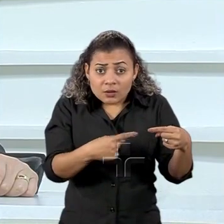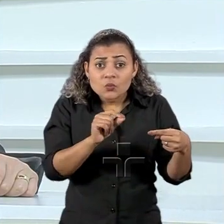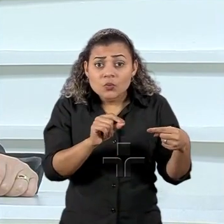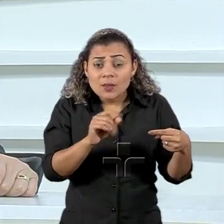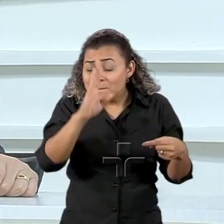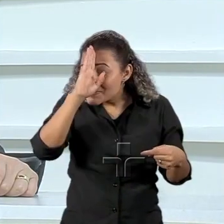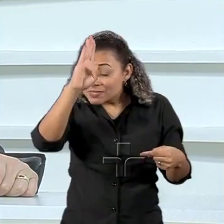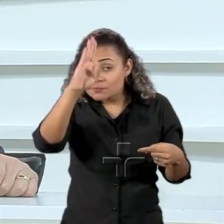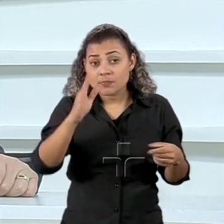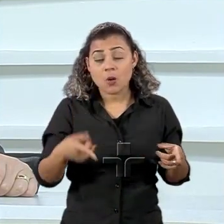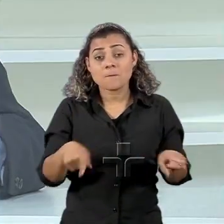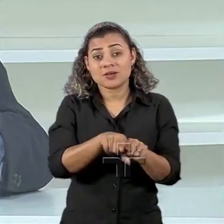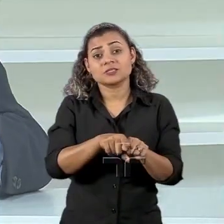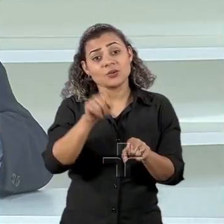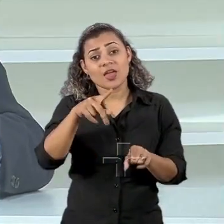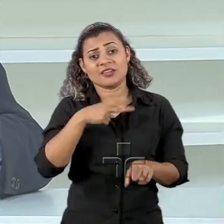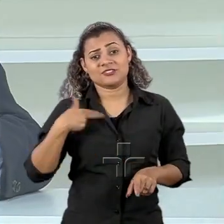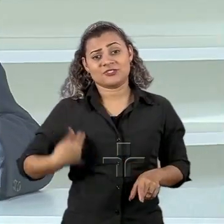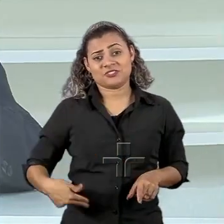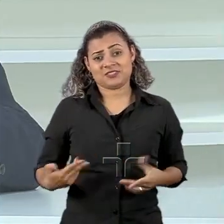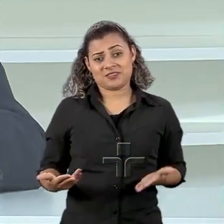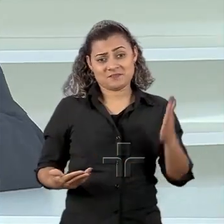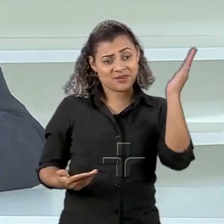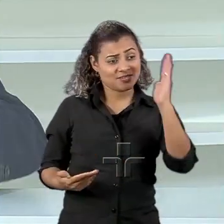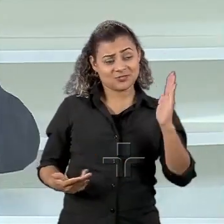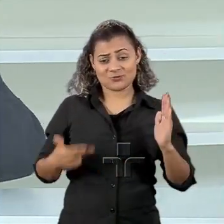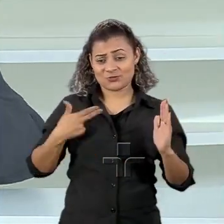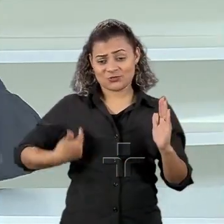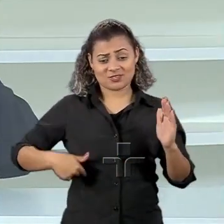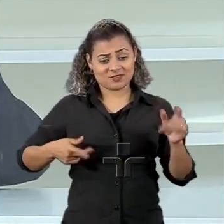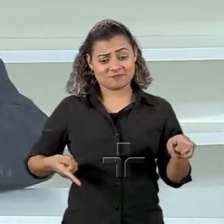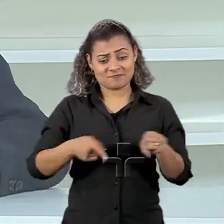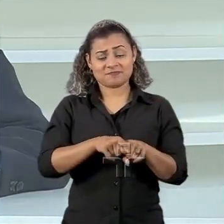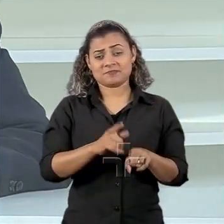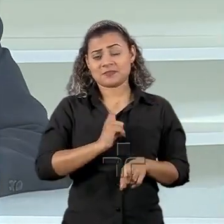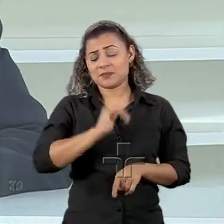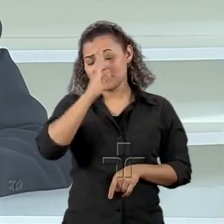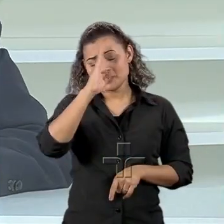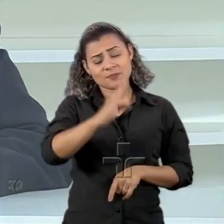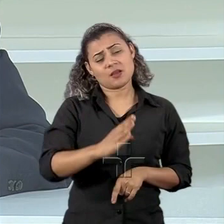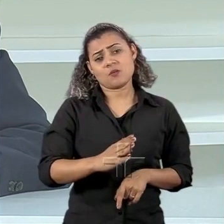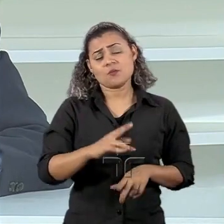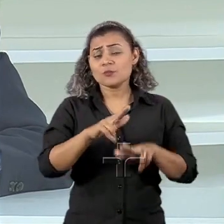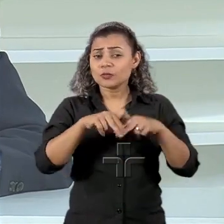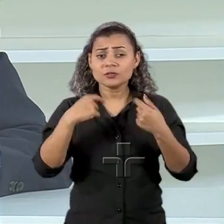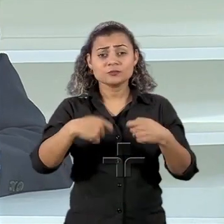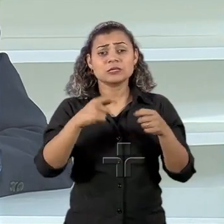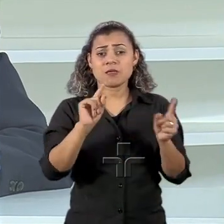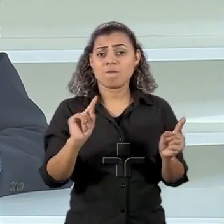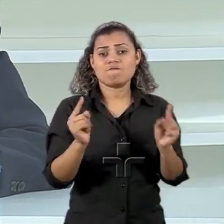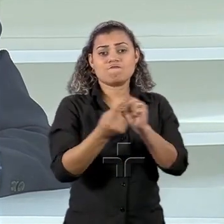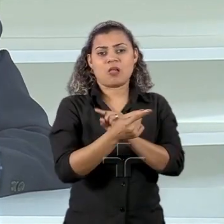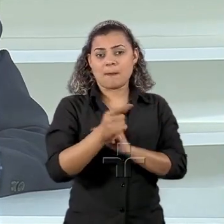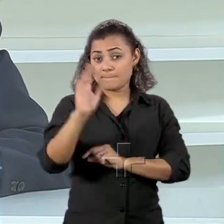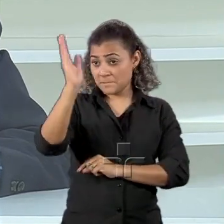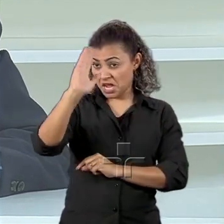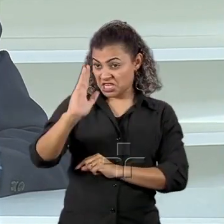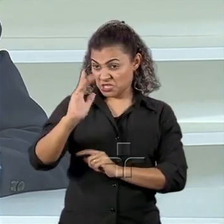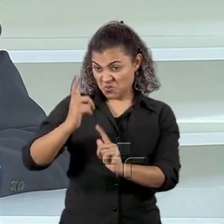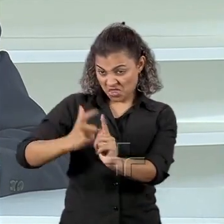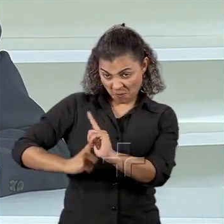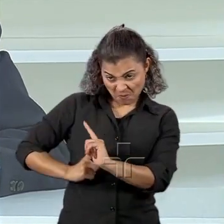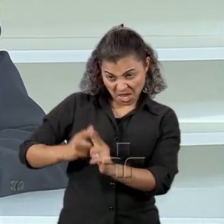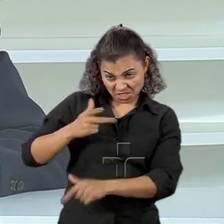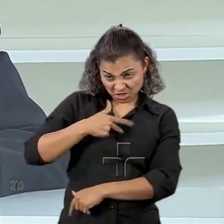a gente quer da relação? Inclusive, nós temos que inverter um pouco essa posição de que o Brasil é dependente da China.